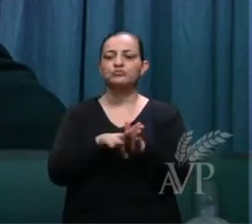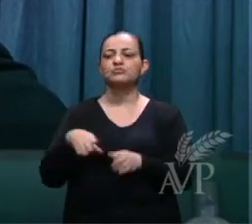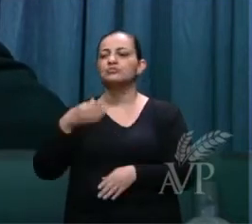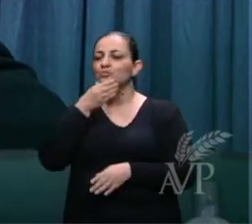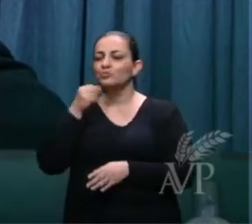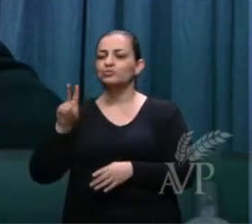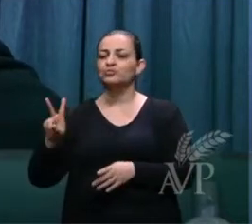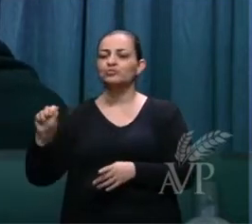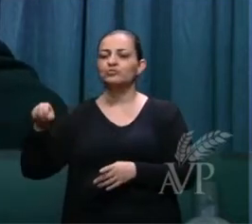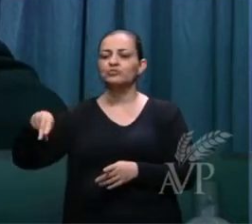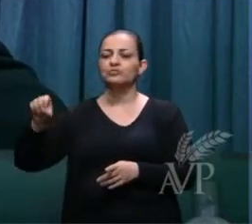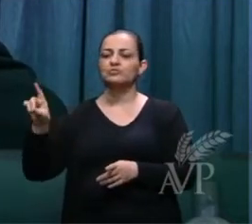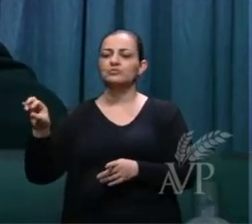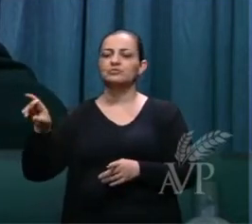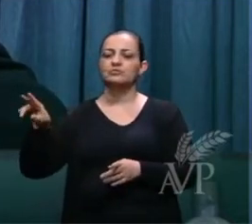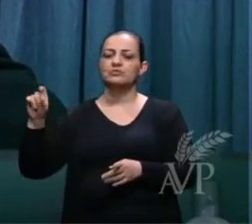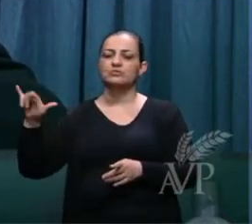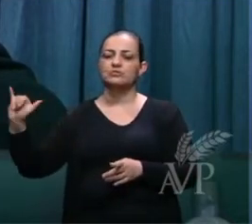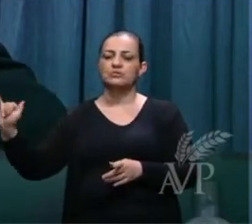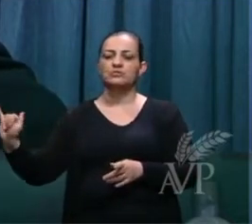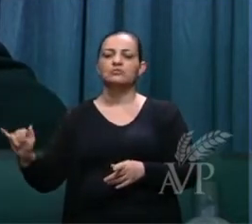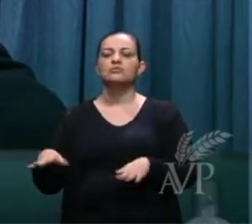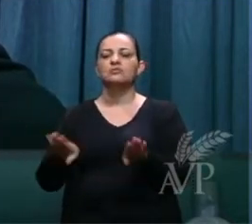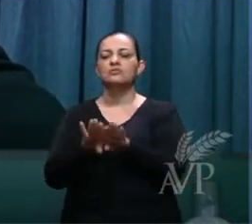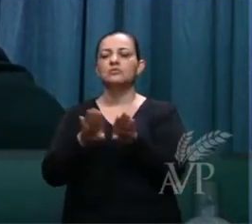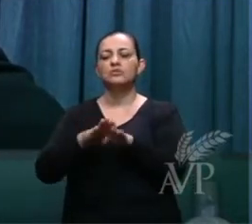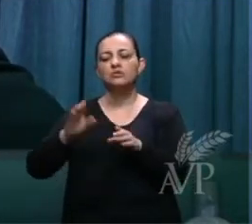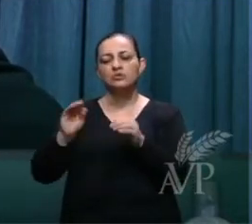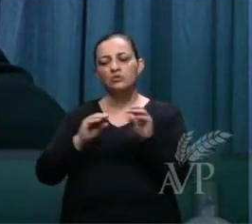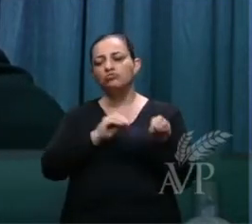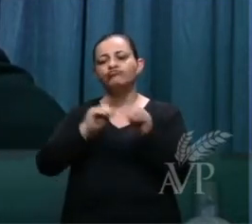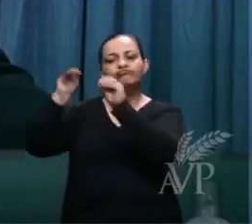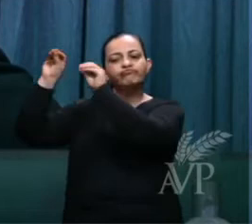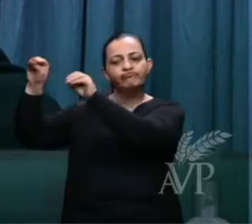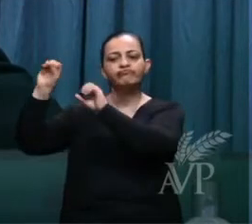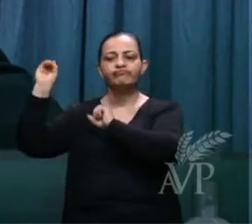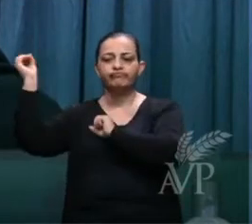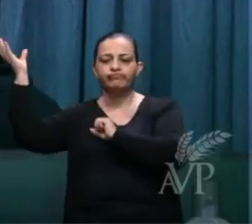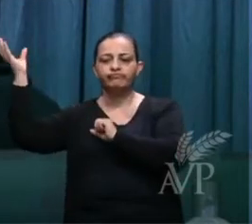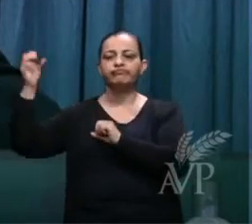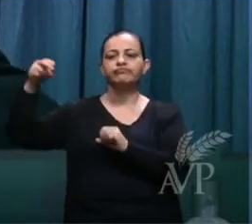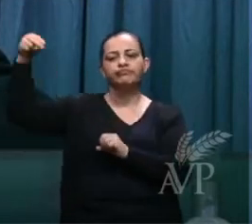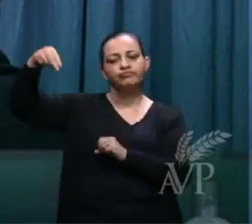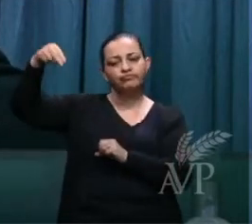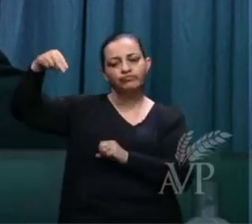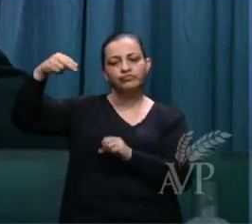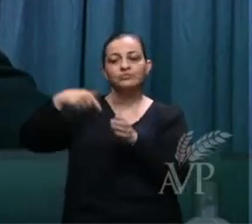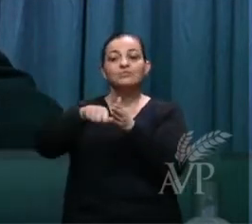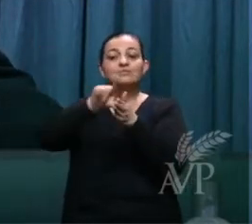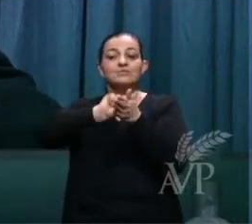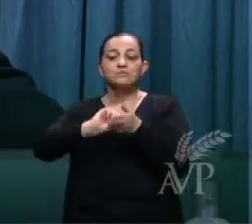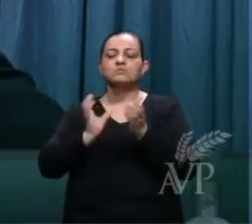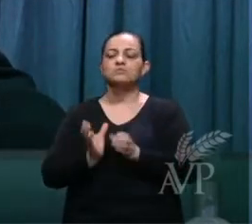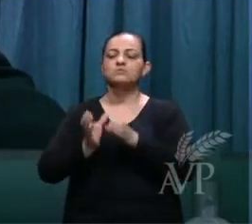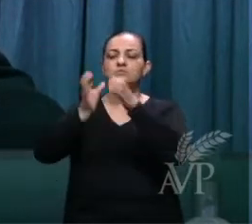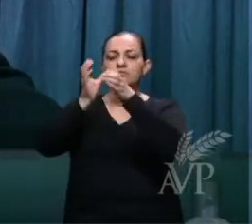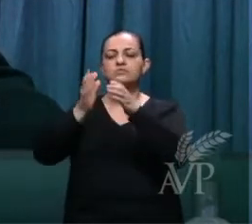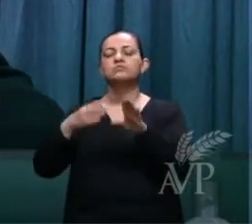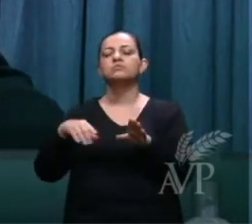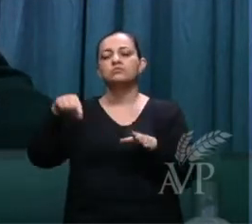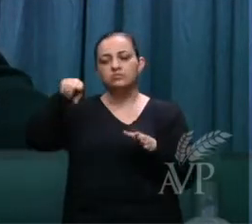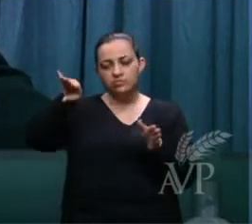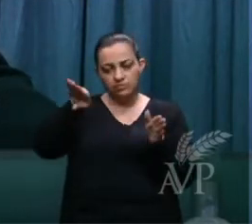e logo depois estaremos indo ao Nordeste. Mas antes da ceia estarei de volta para